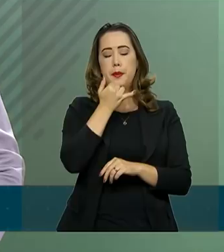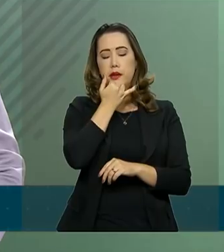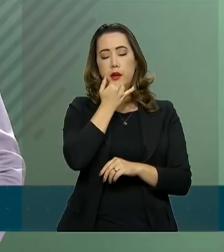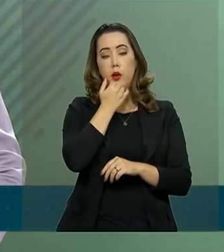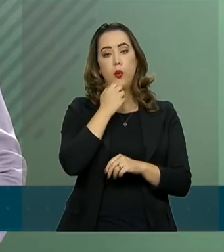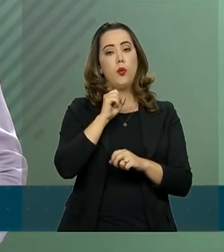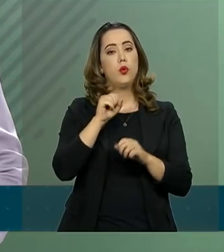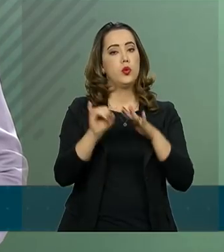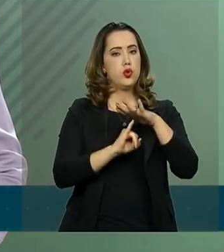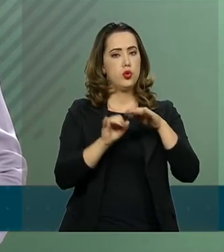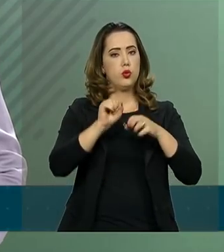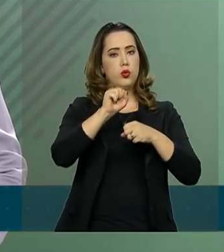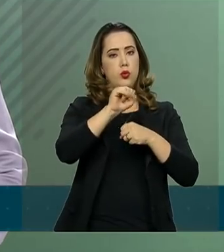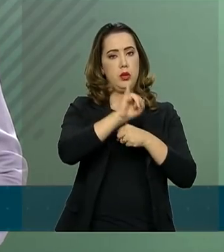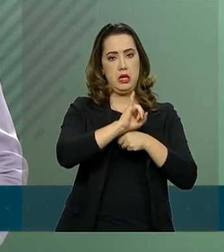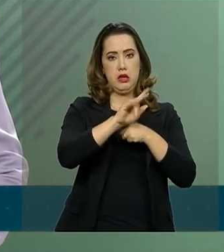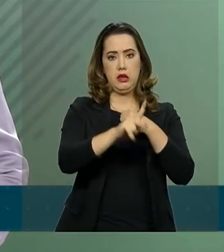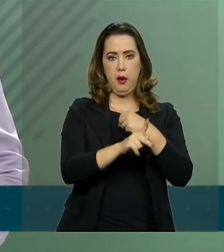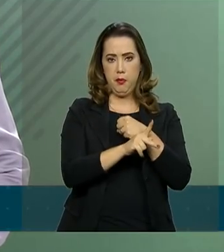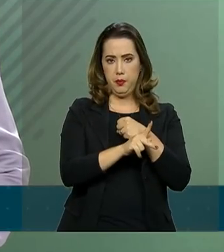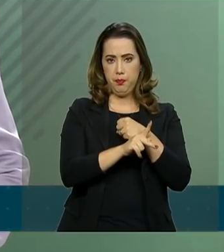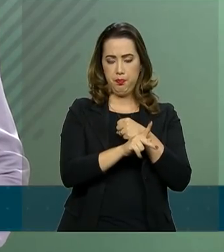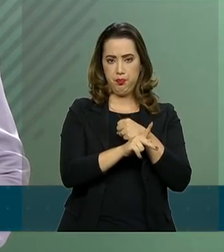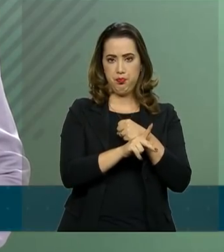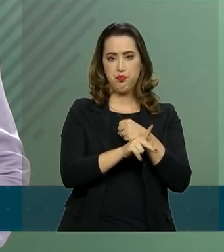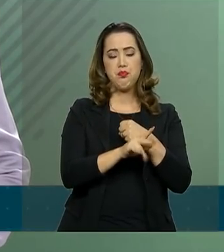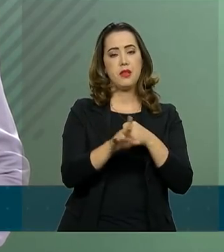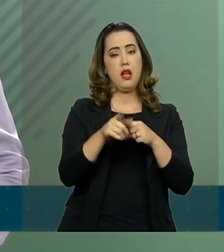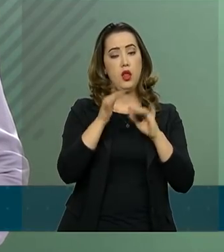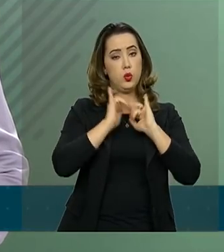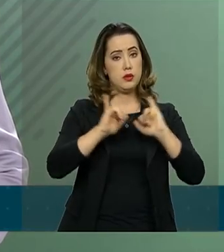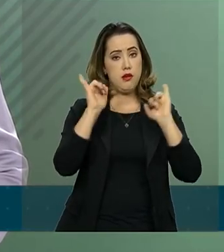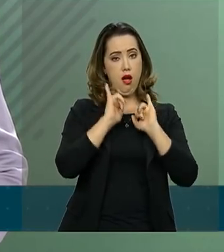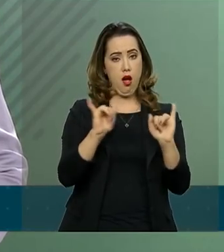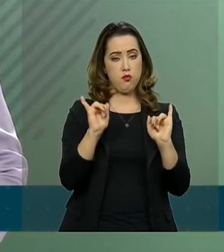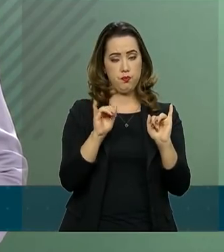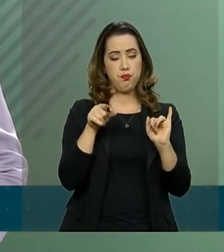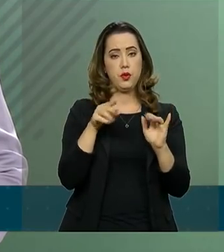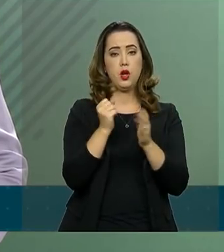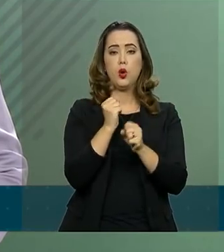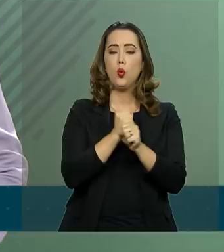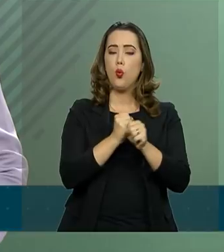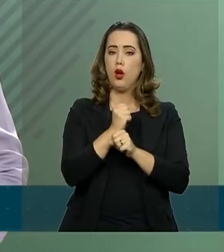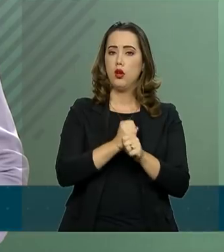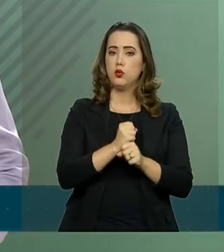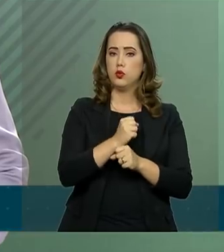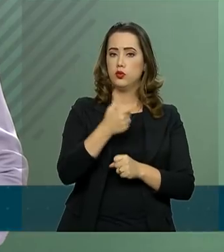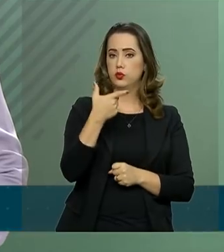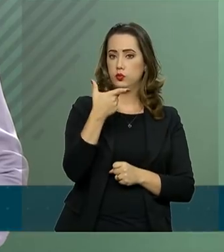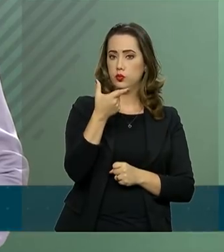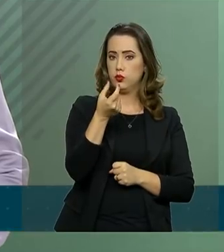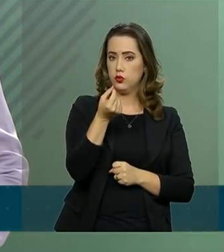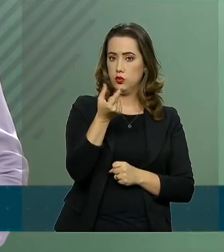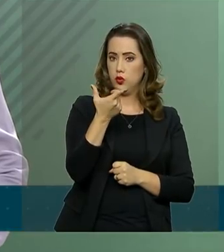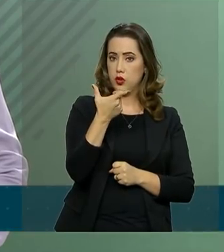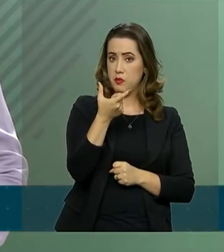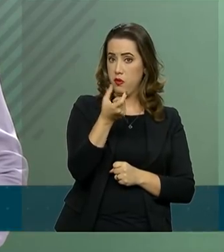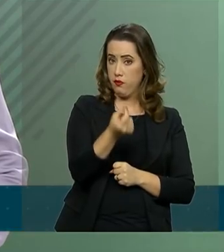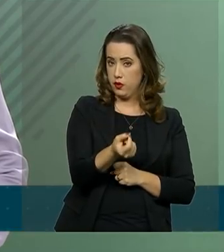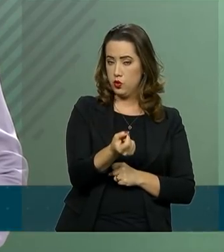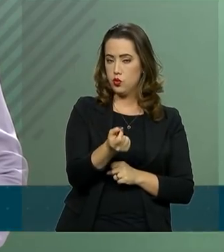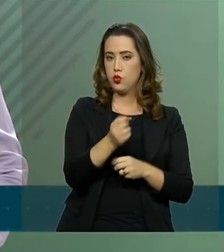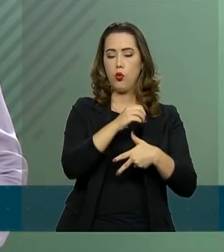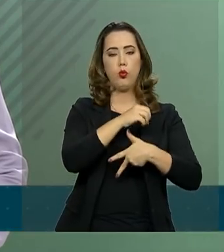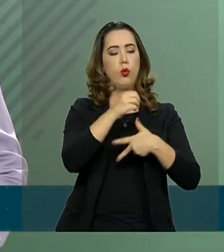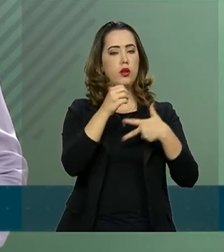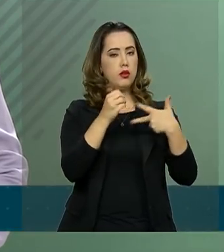e INEP, Alexandre Lopes, anunciaram que em 2020 o Exame Nacional de